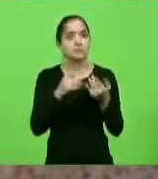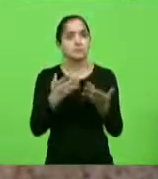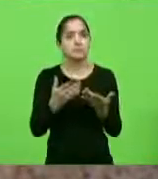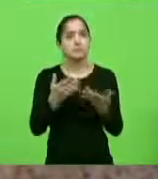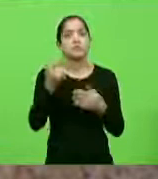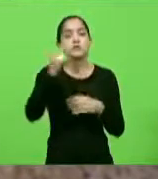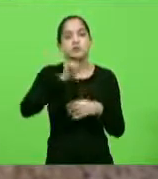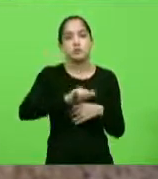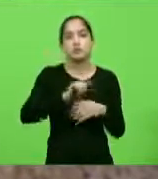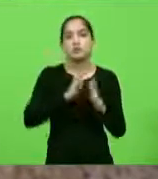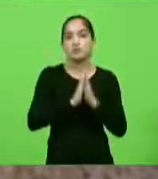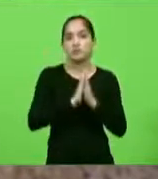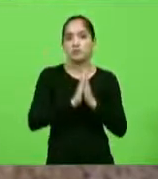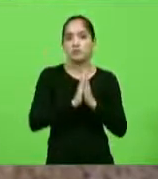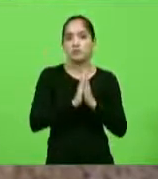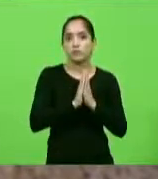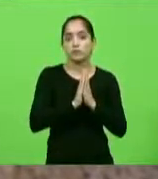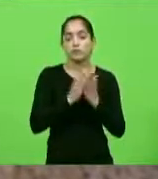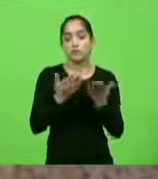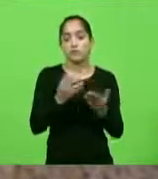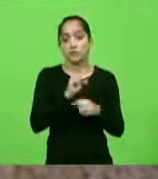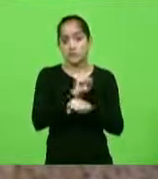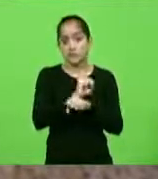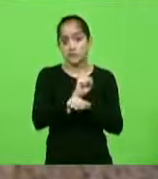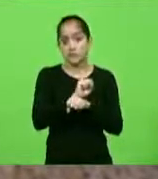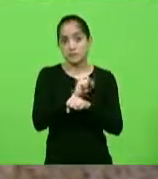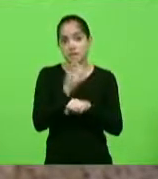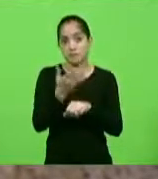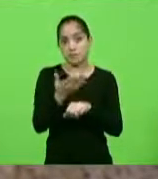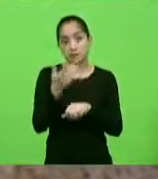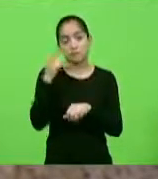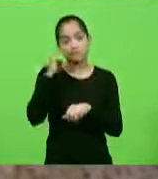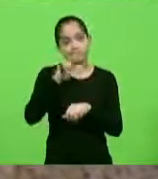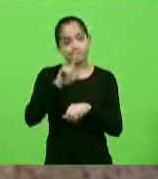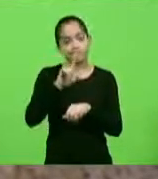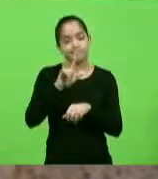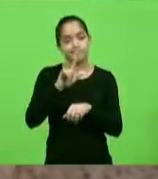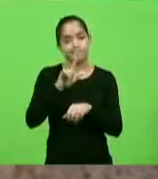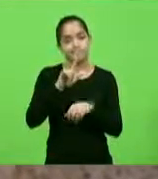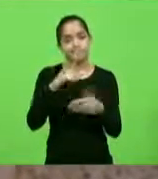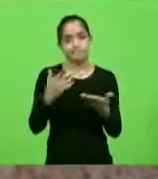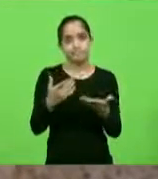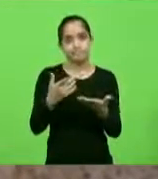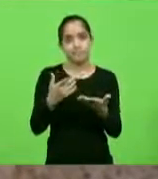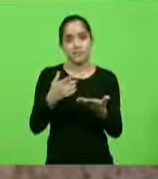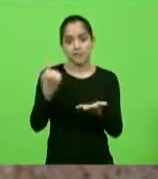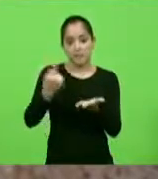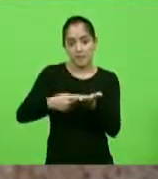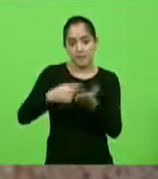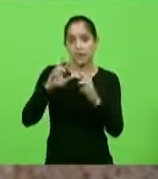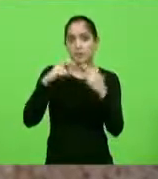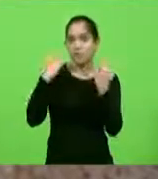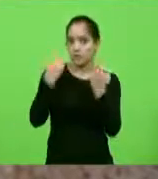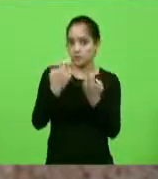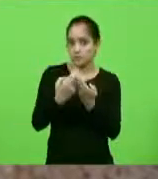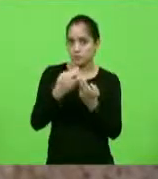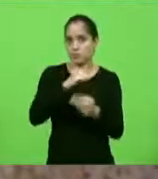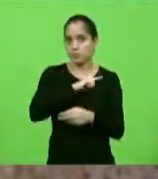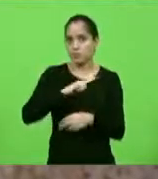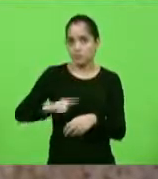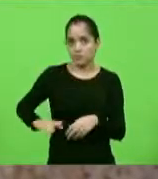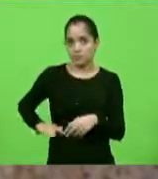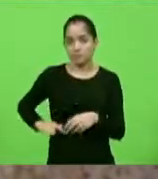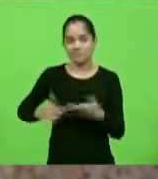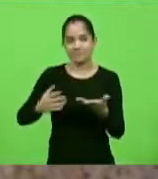eu mais uma vez faço esse apelo, espero que eles consigam essa agenda com a governadora porque foi muito feio